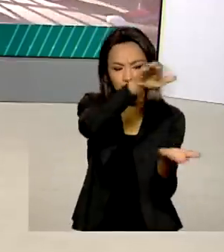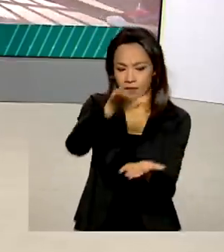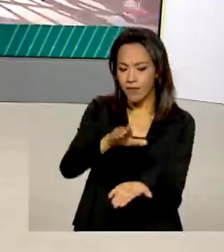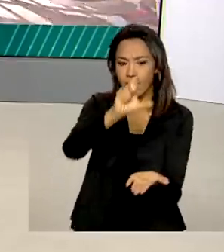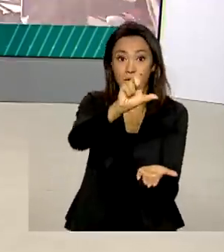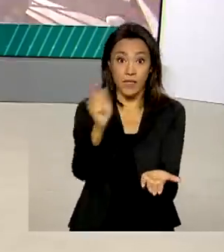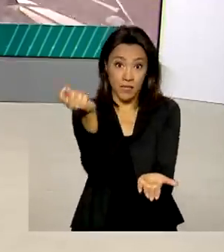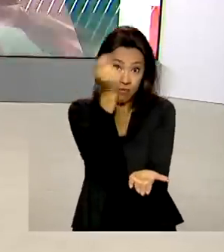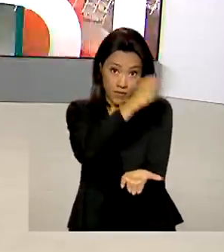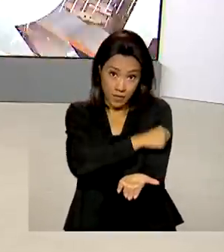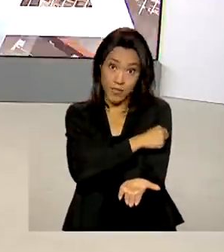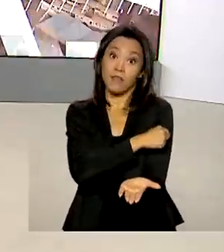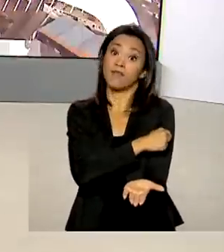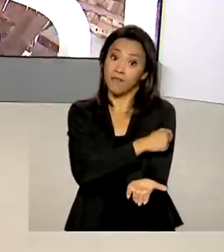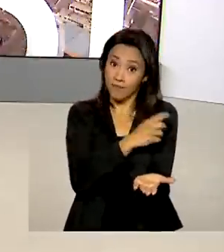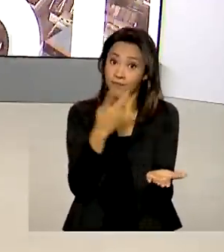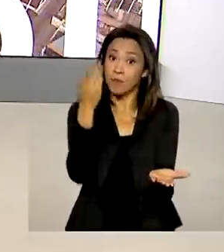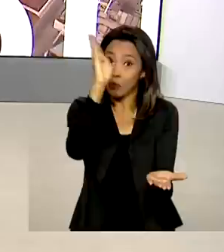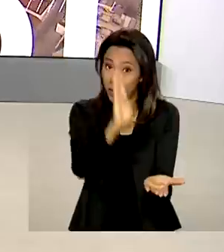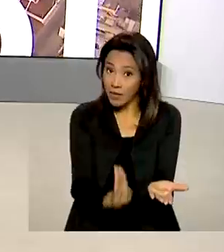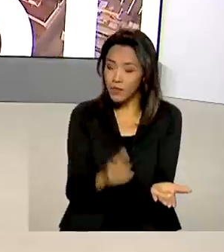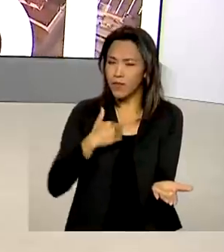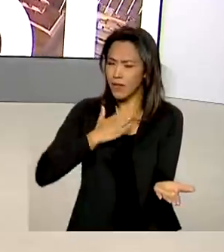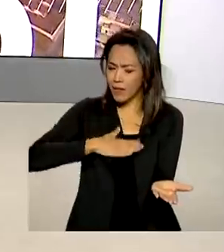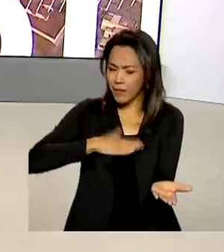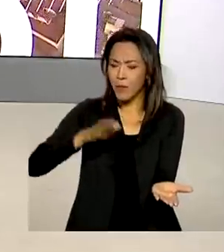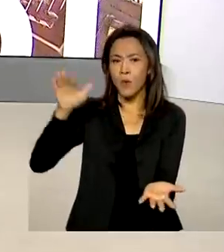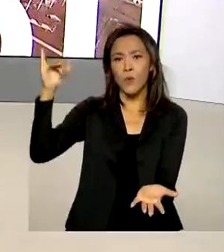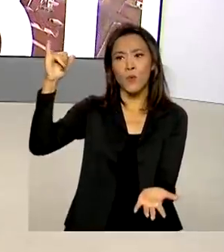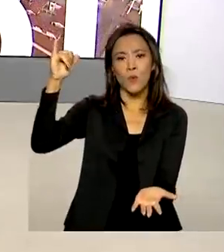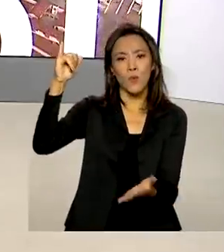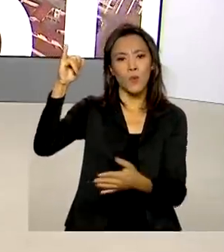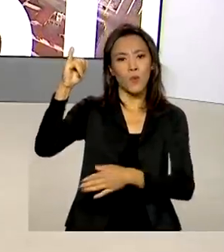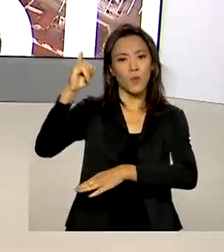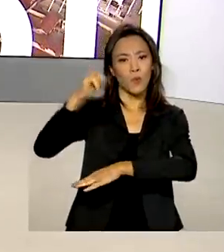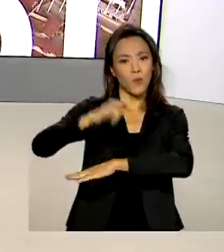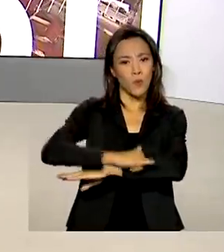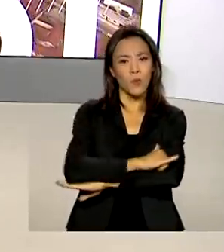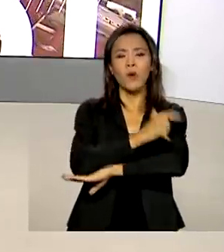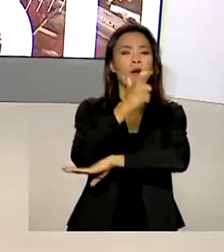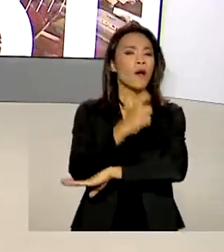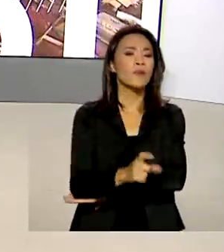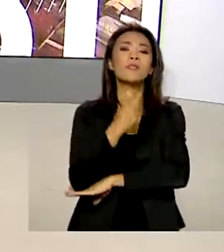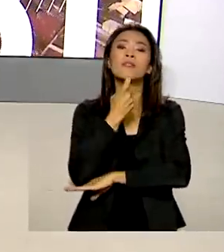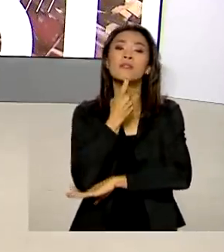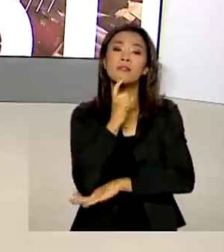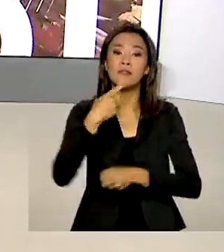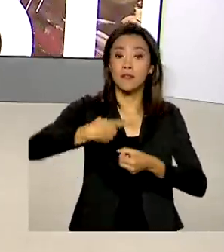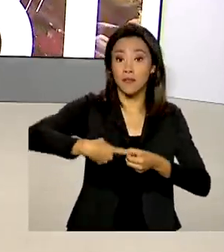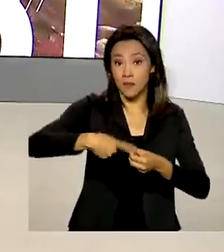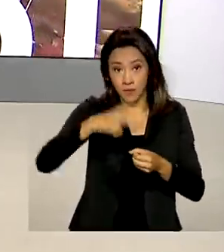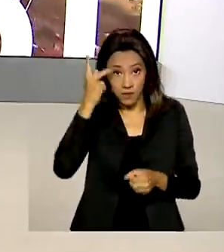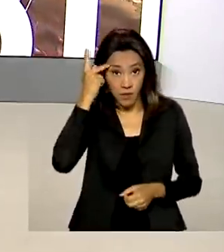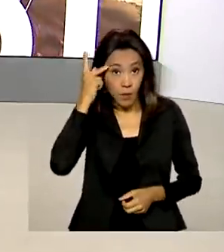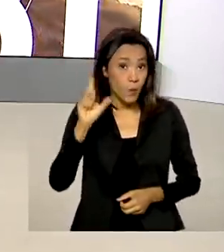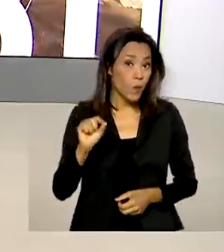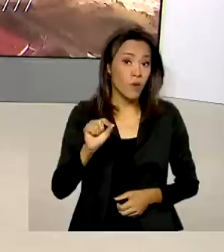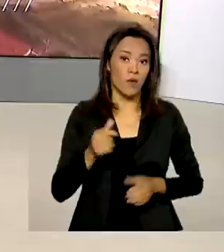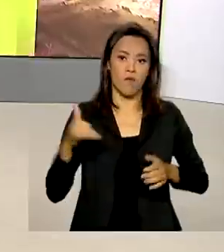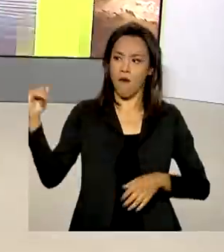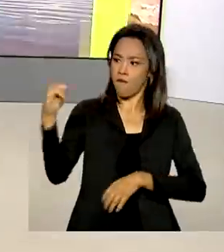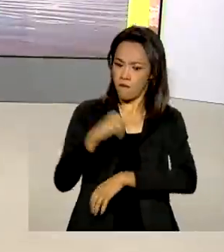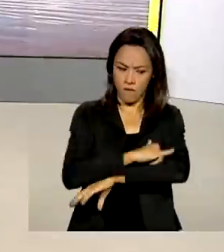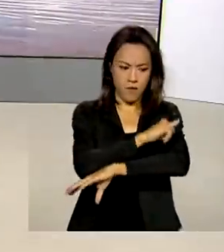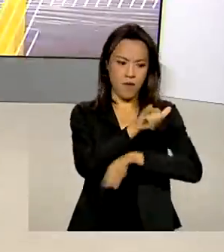-19 chegando no Brasil. Aterrissa daqui a pouco no aeroporto de Viracopos, em Campinas, interior de São Paulo, um avião